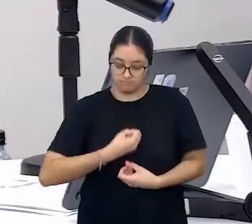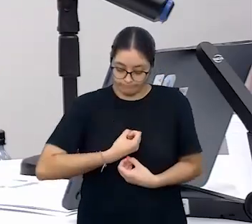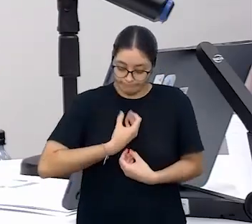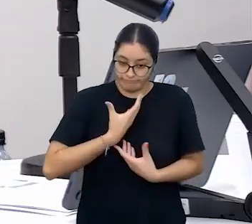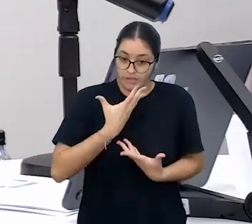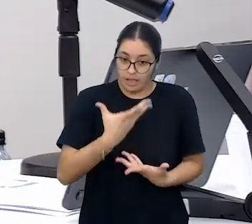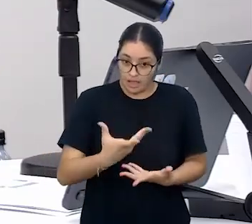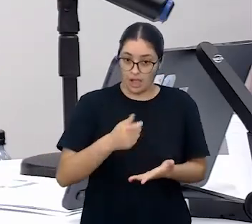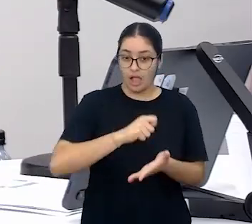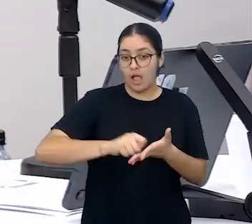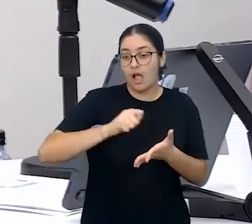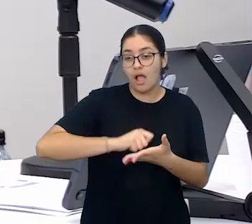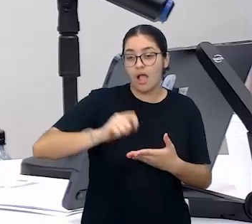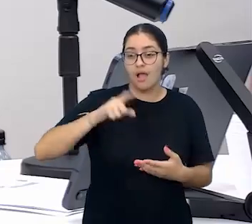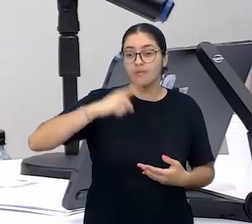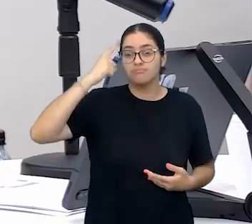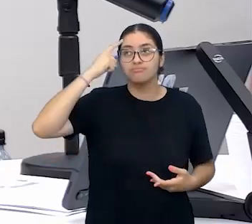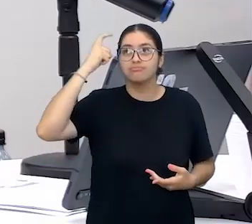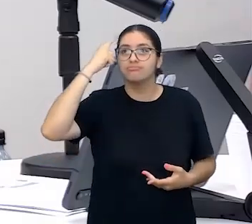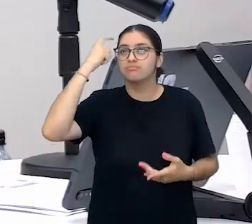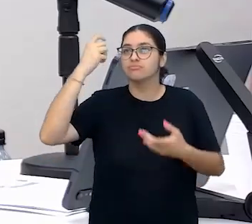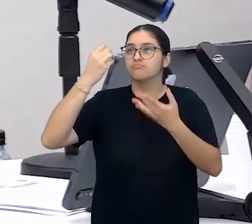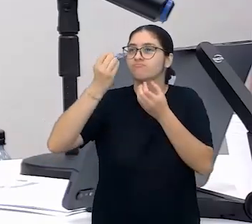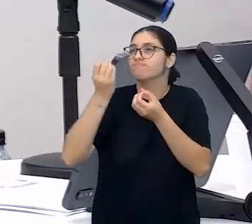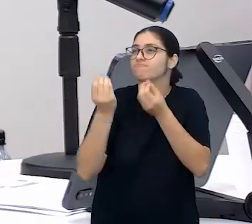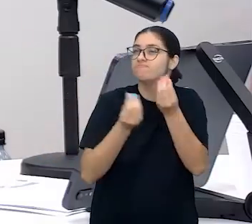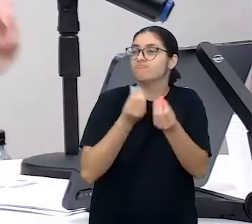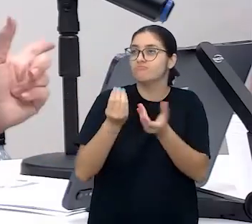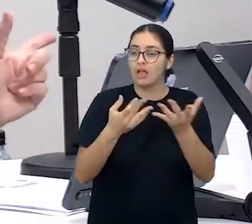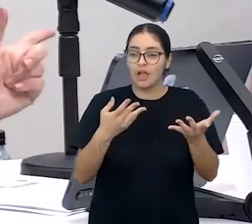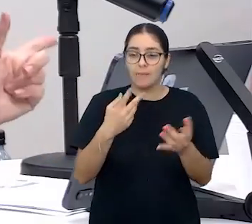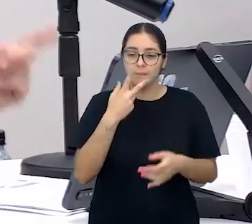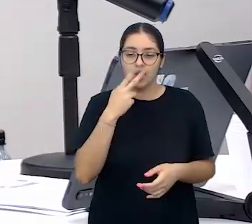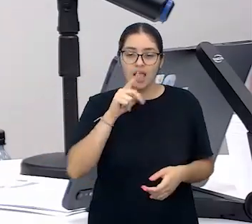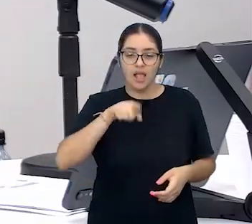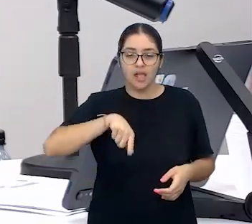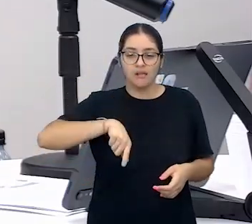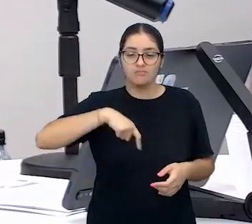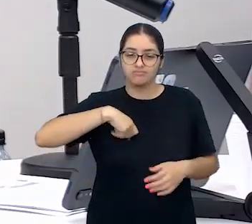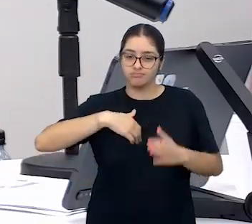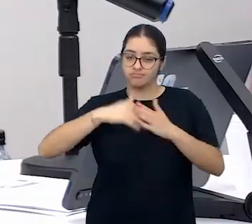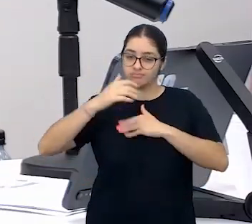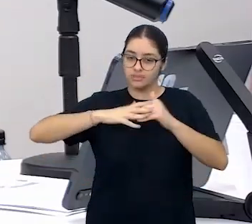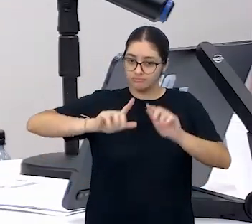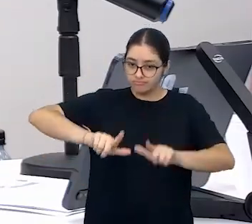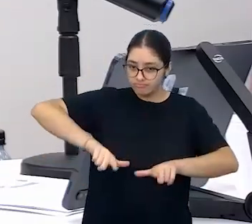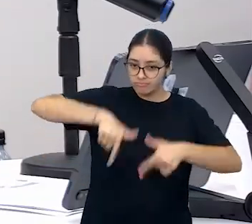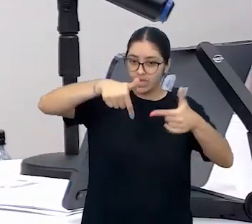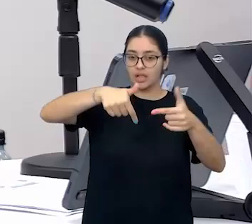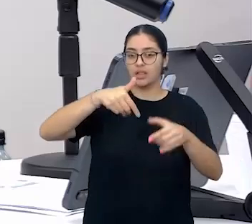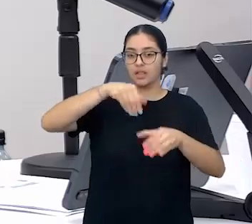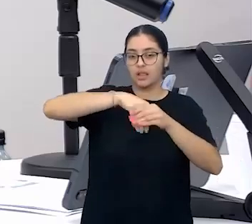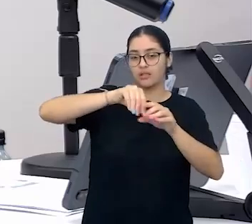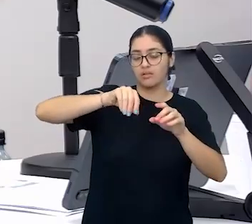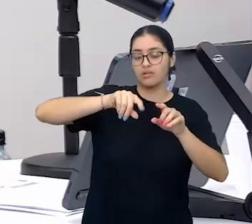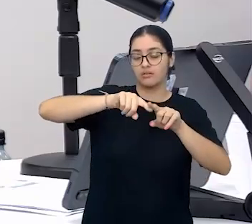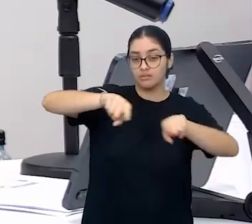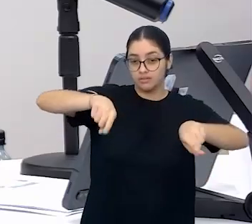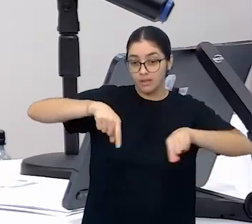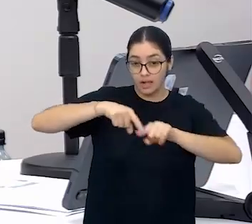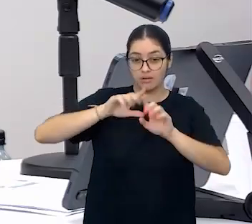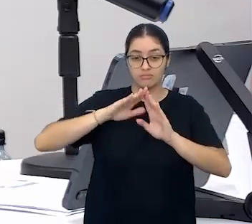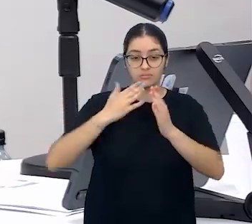sentimentos e imaginação dos nossos estudantes. Então, a gente olhar para as práticas que a gente exerce dentro da sala de aula, que a gente